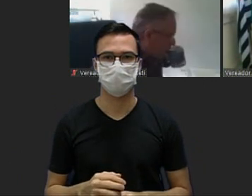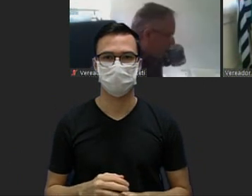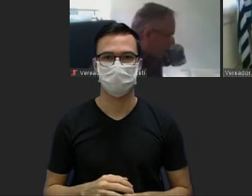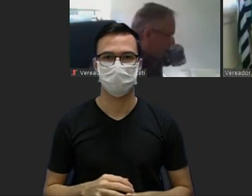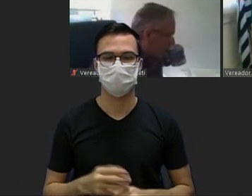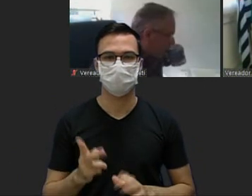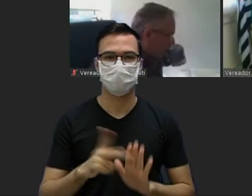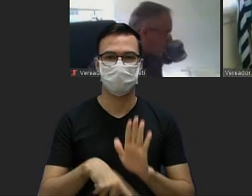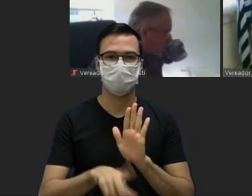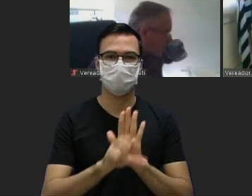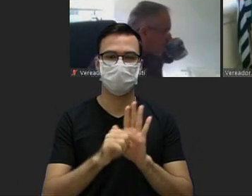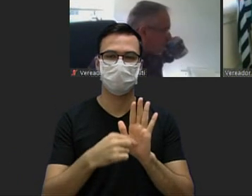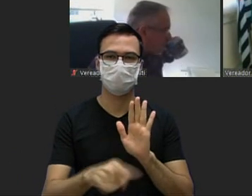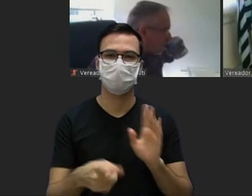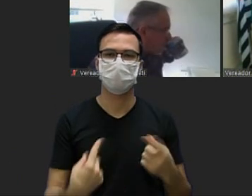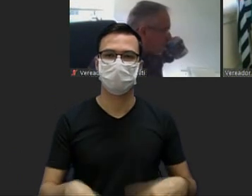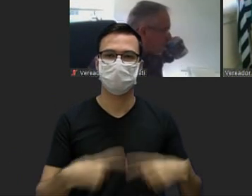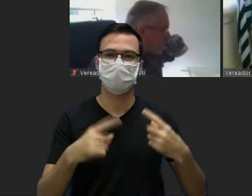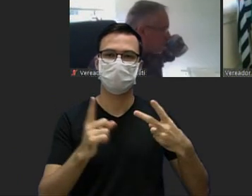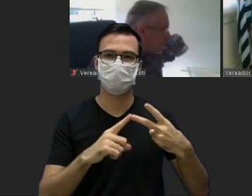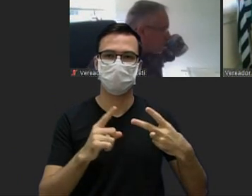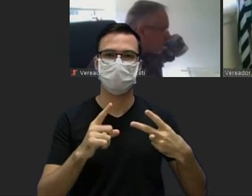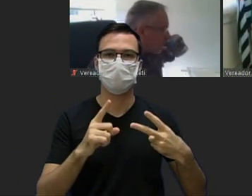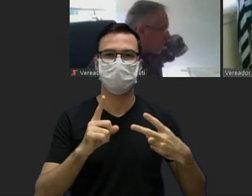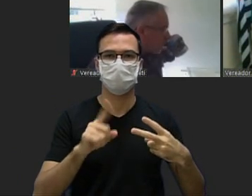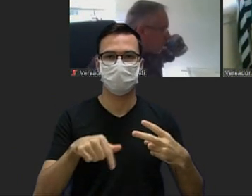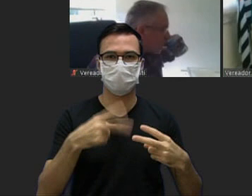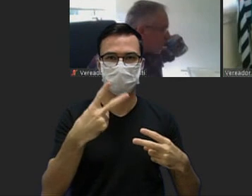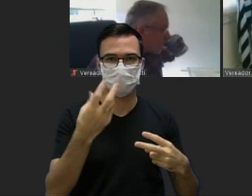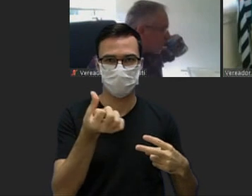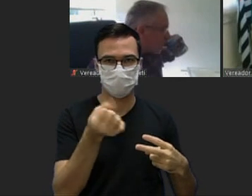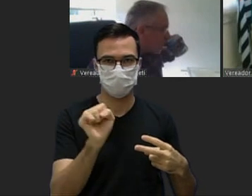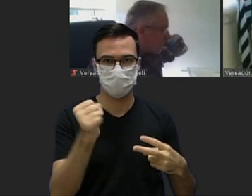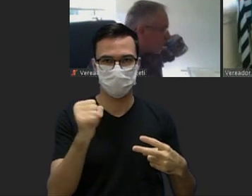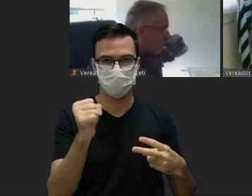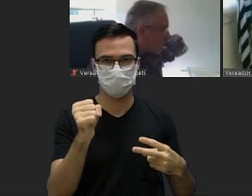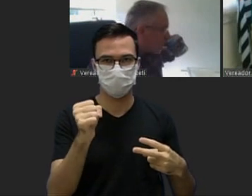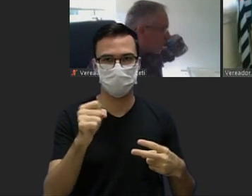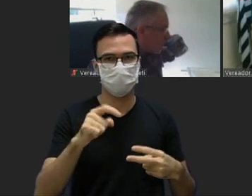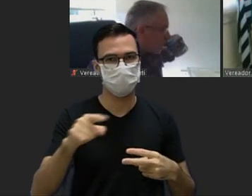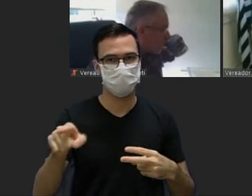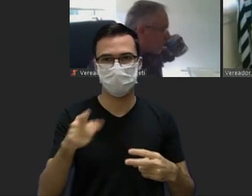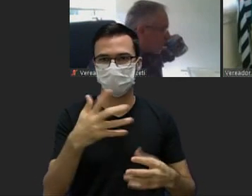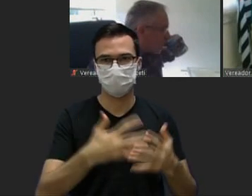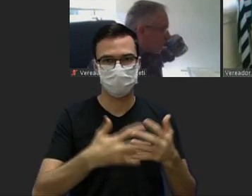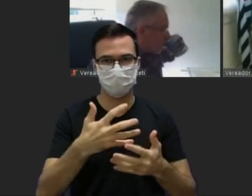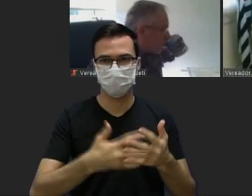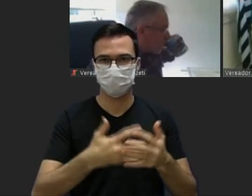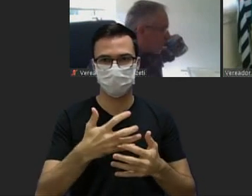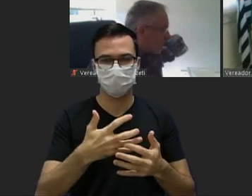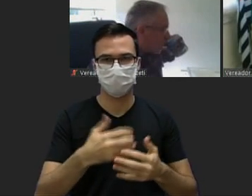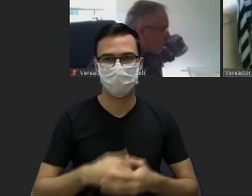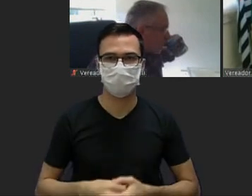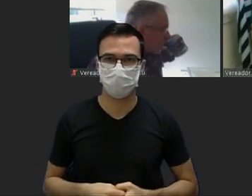projetos em segura discussão projeto de lei 268 está prejudicado